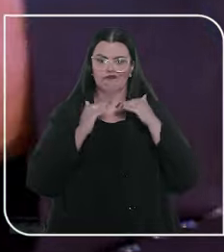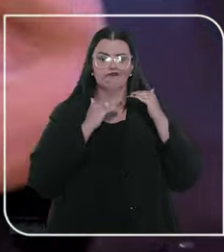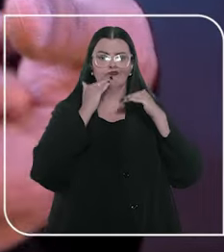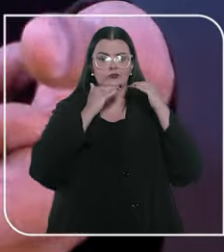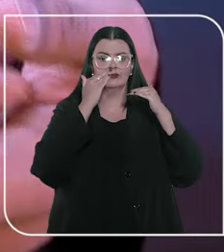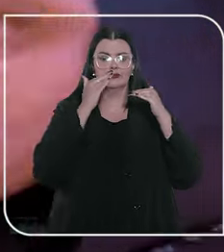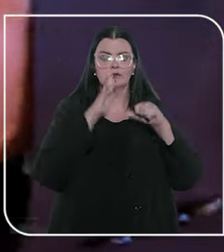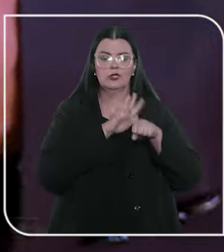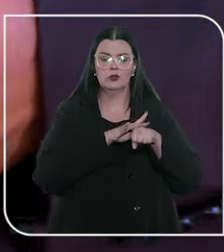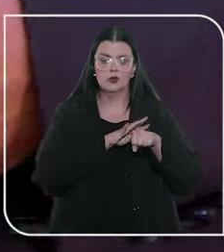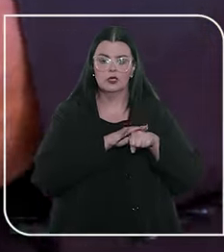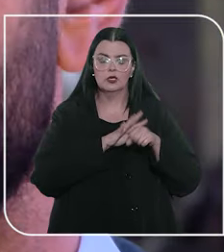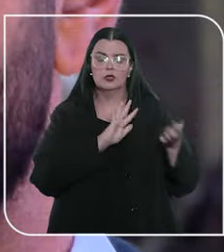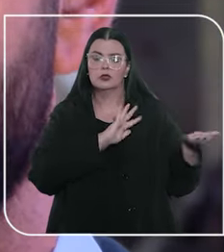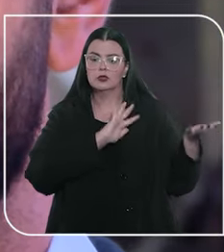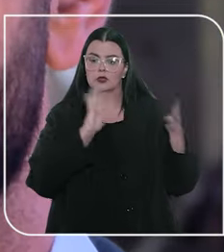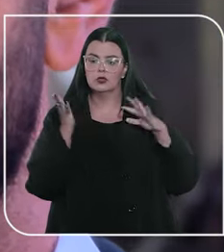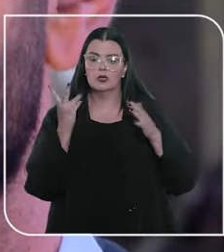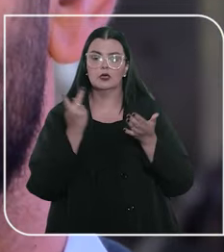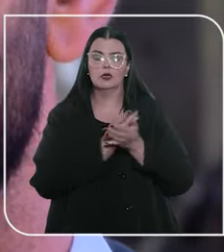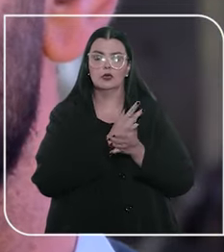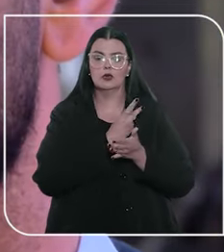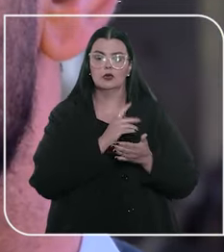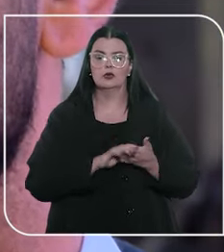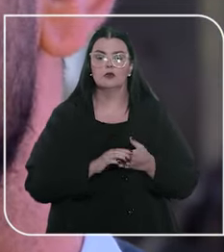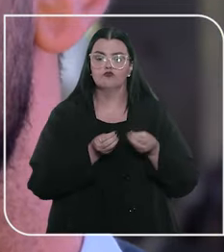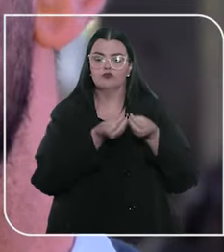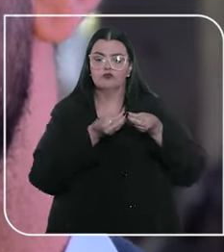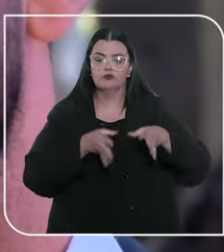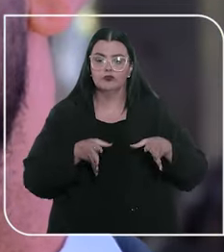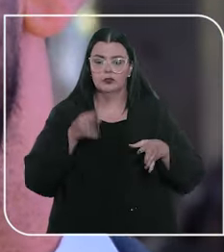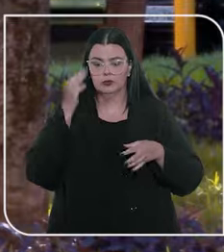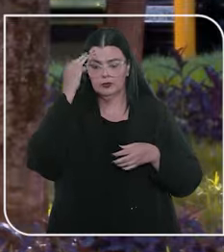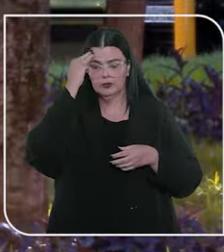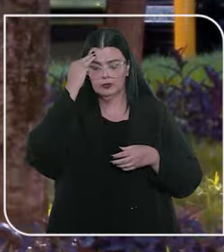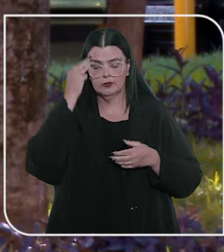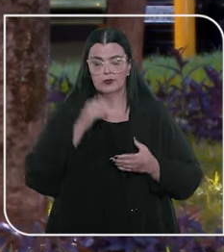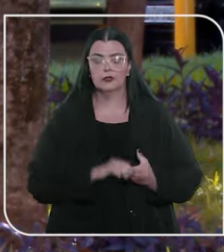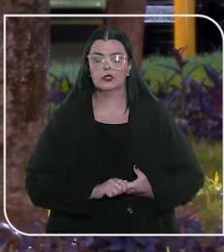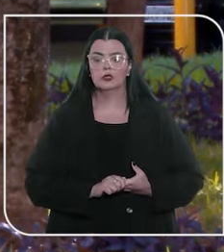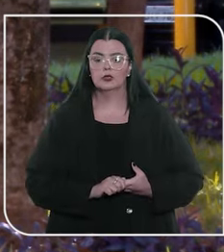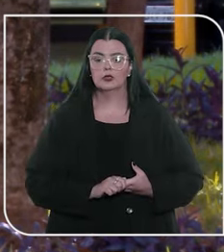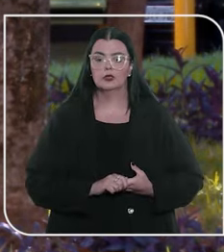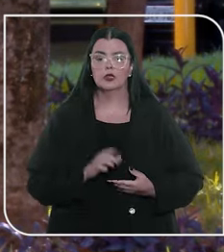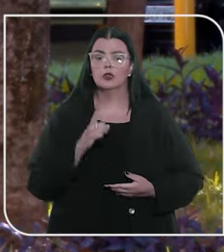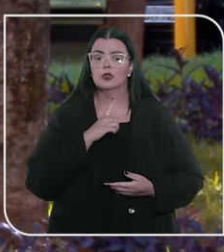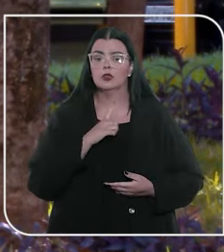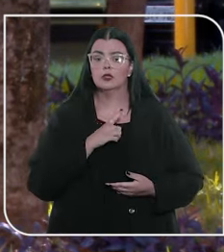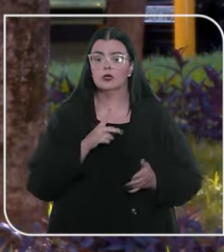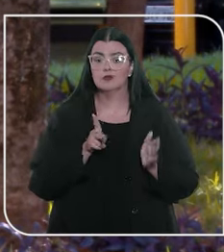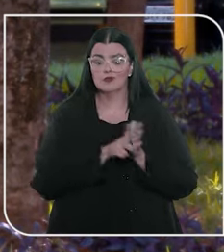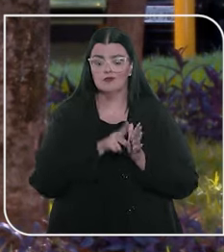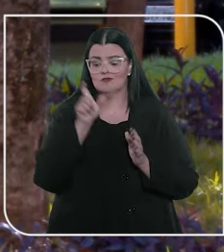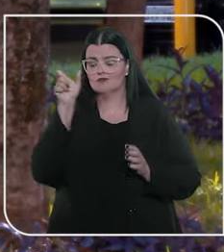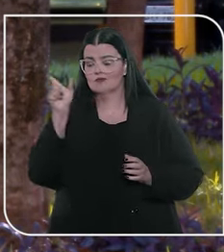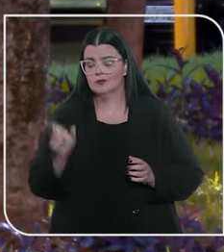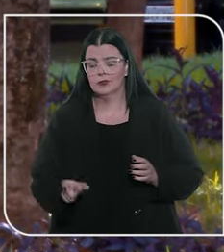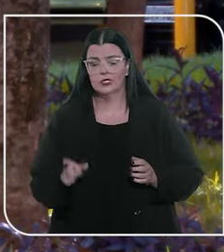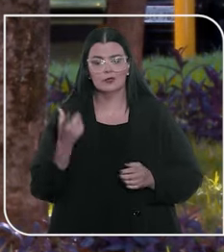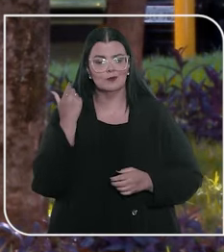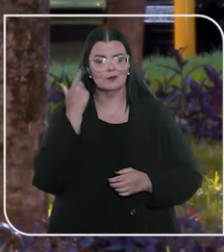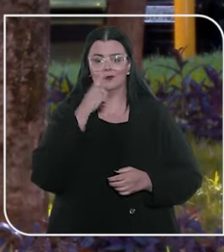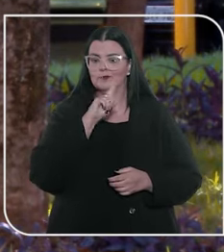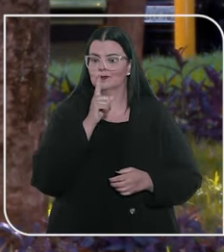avançados desta doença, pode ocorrer alienação mental. Alienação mental caracteriza uma condição que o sujeito não